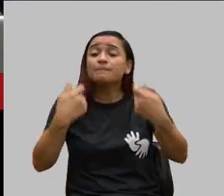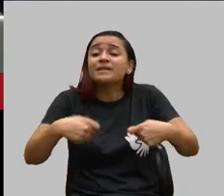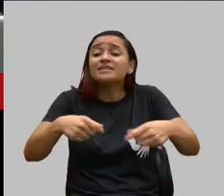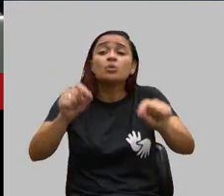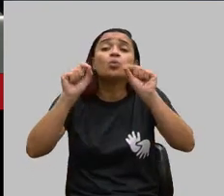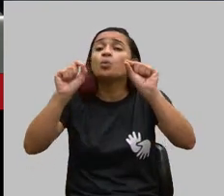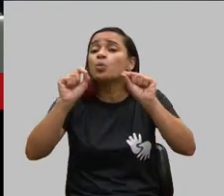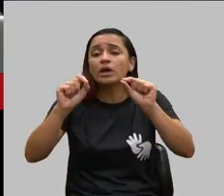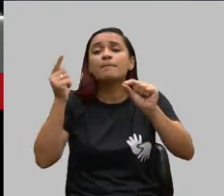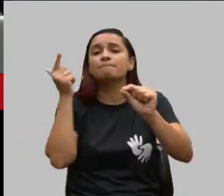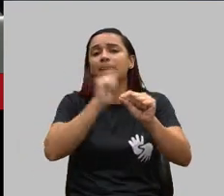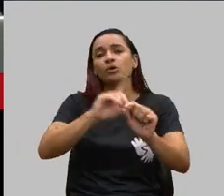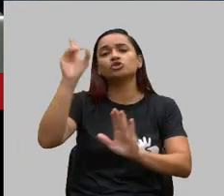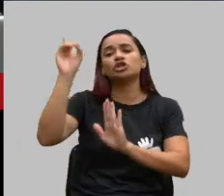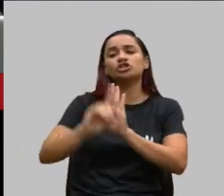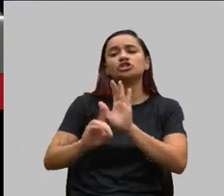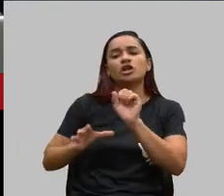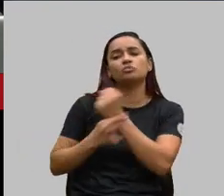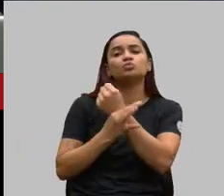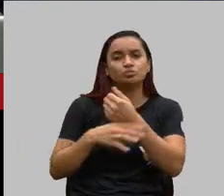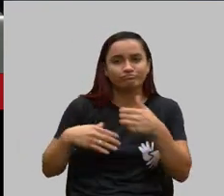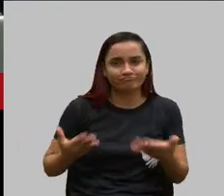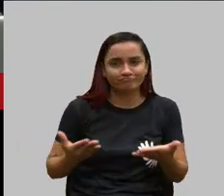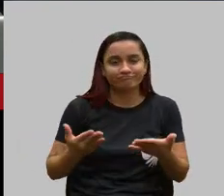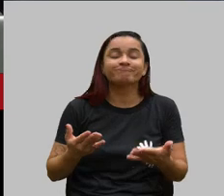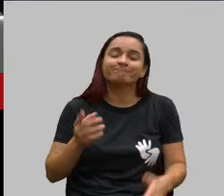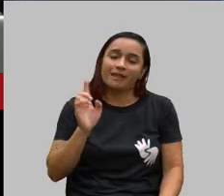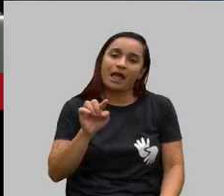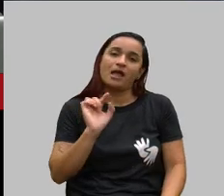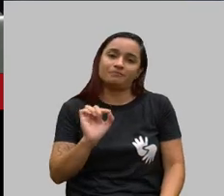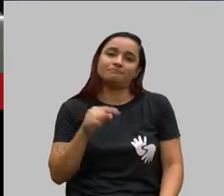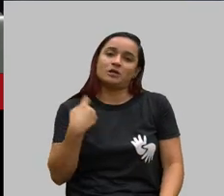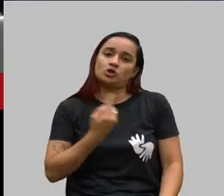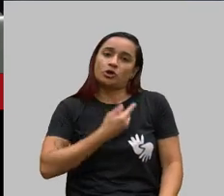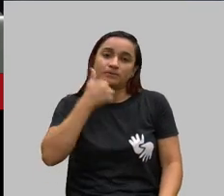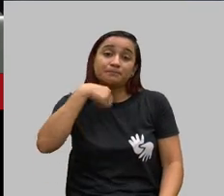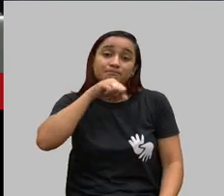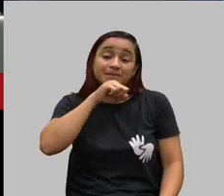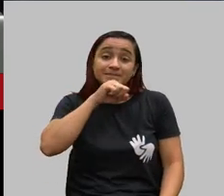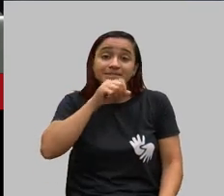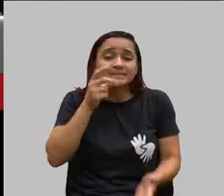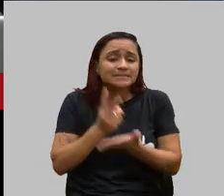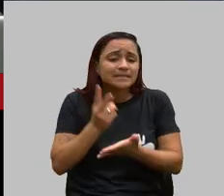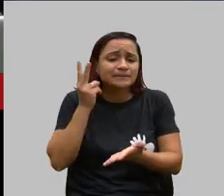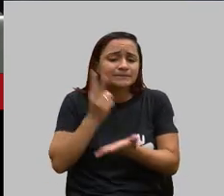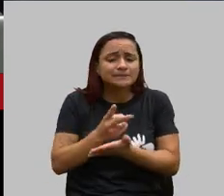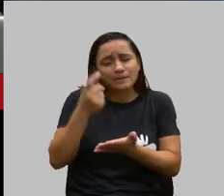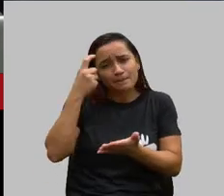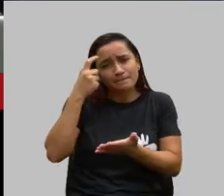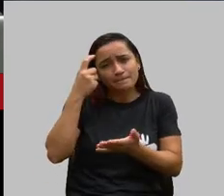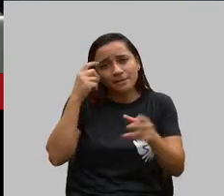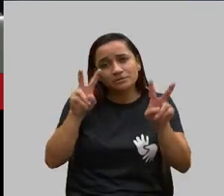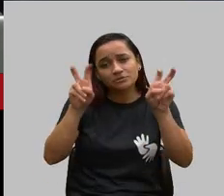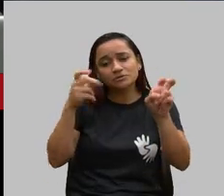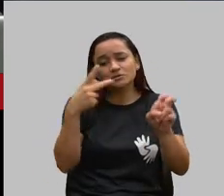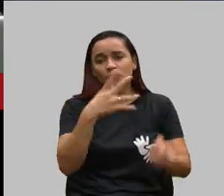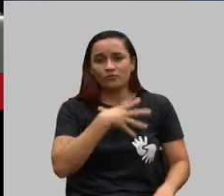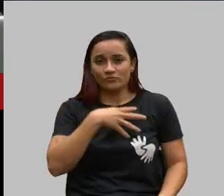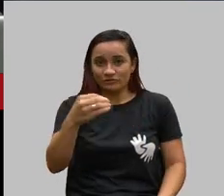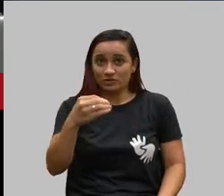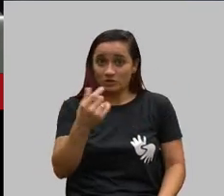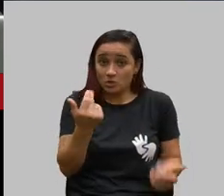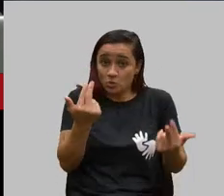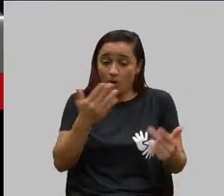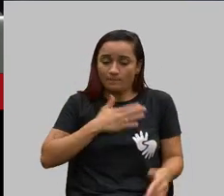E assim somos nós mães, mães que pensam o tempo todo nos seus filhos, que como a minha mãe mesmo